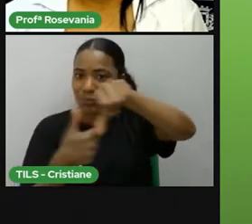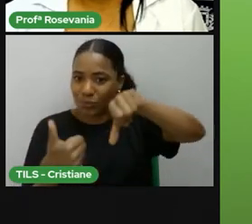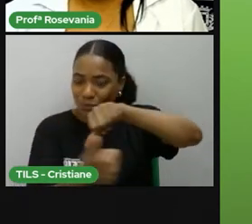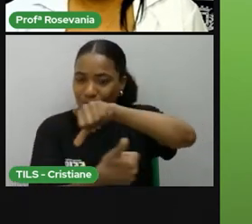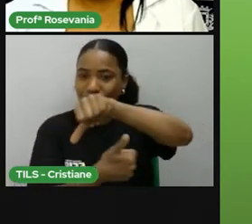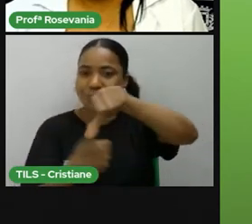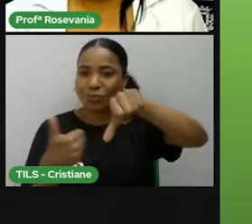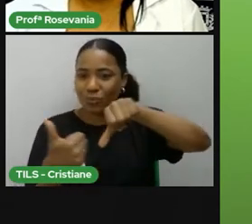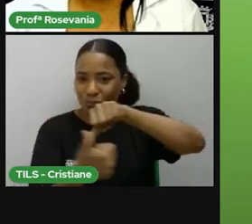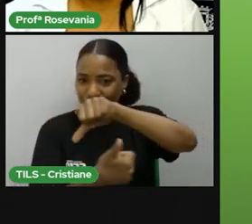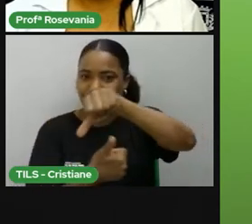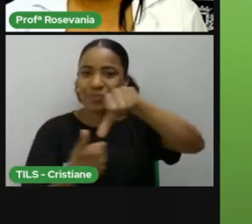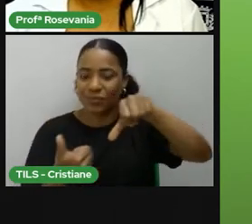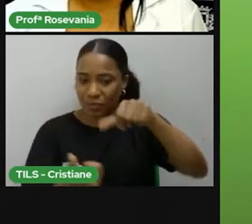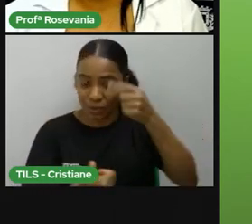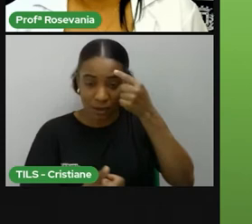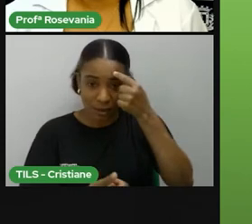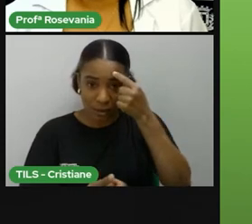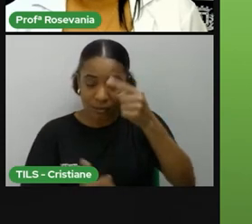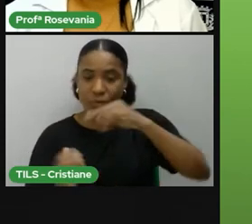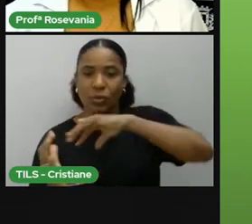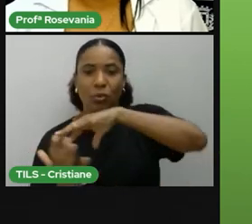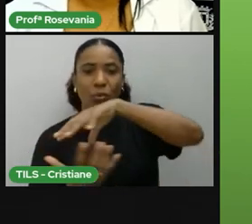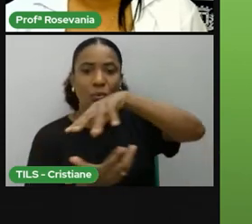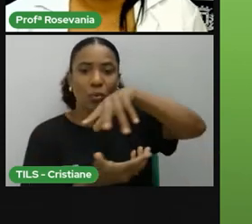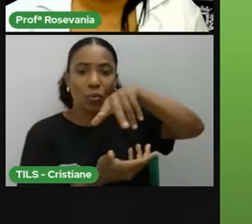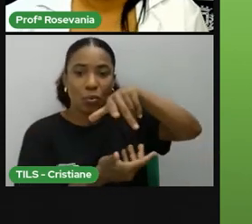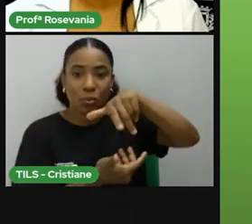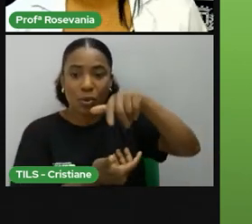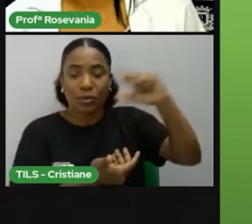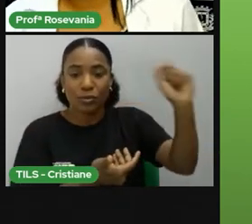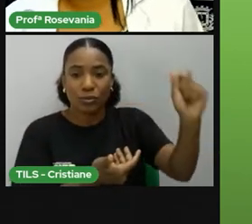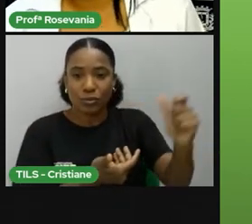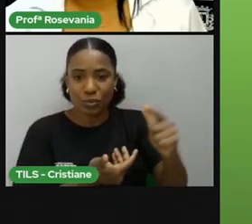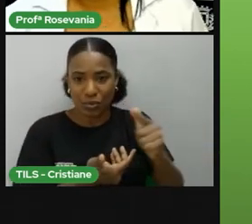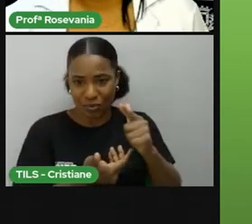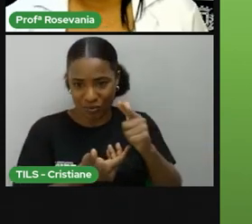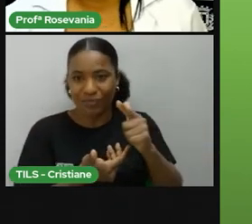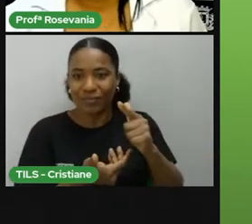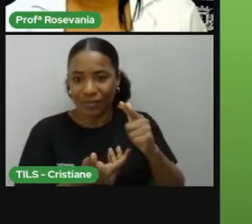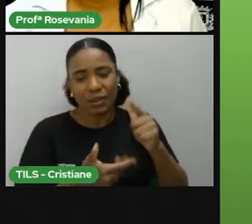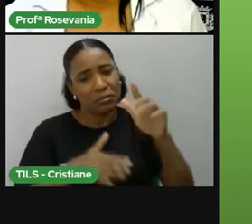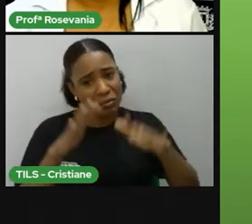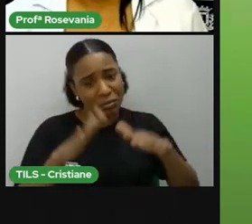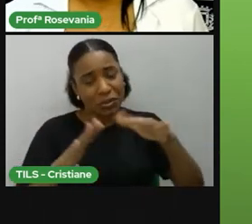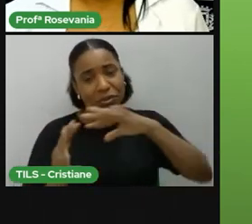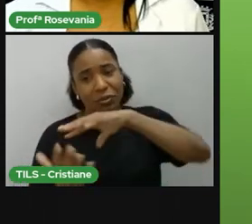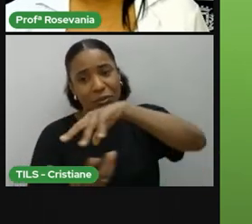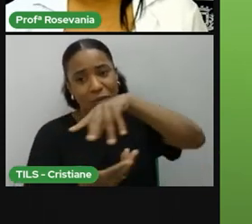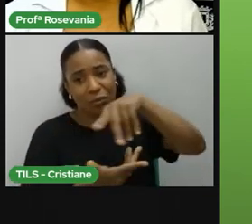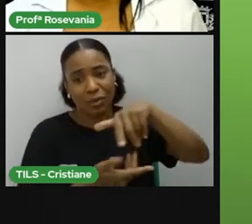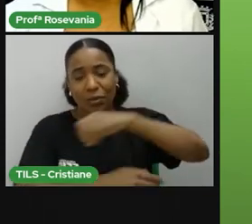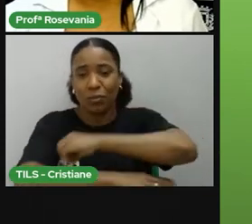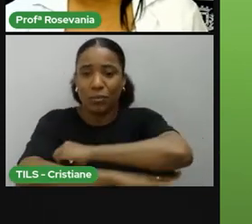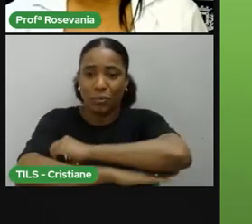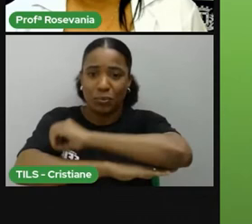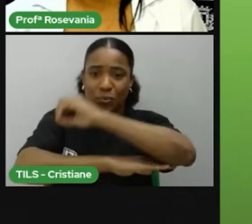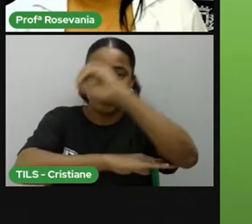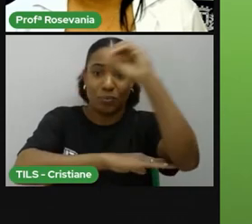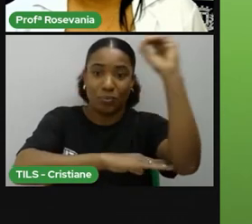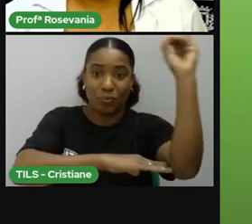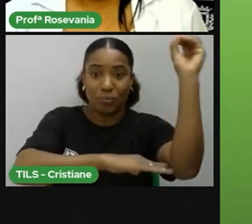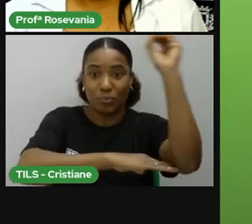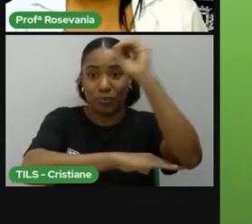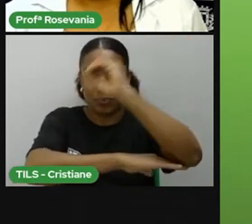tendo, a Terra vai mostrando sua face para o Sol, e aí vai amanhecendo, anoitecendo, depender de onde está. Aí ele colocou, né, o